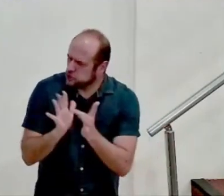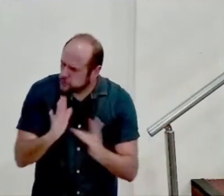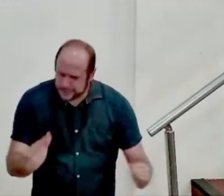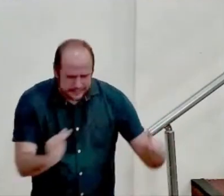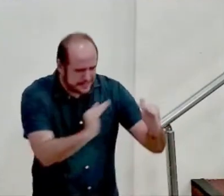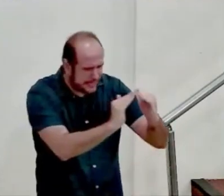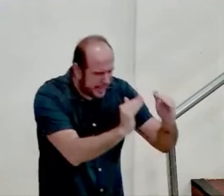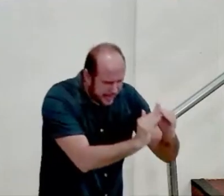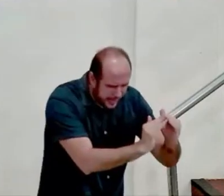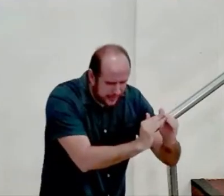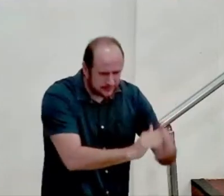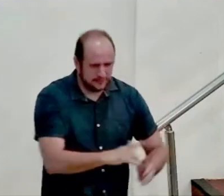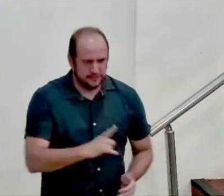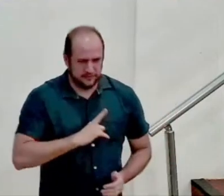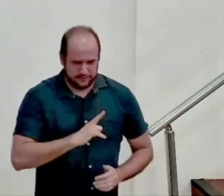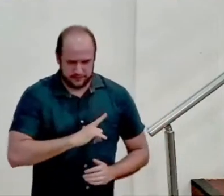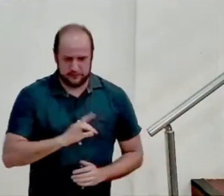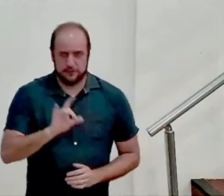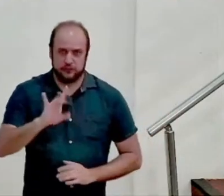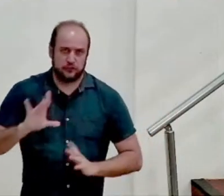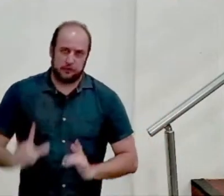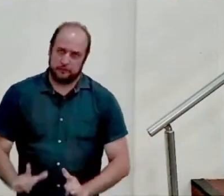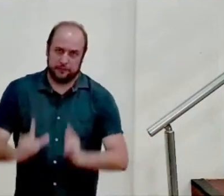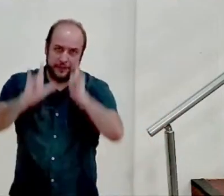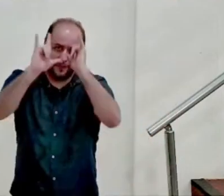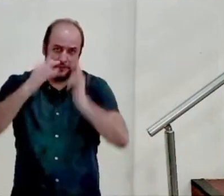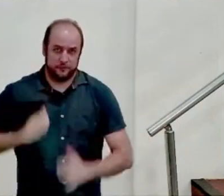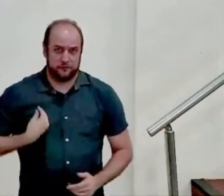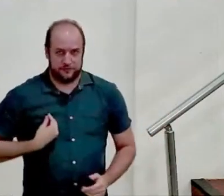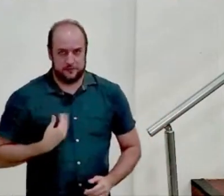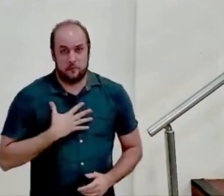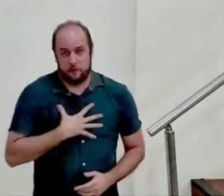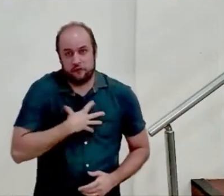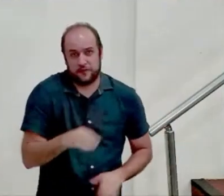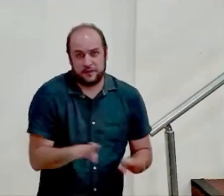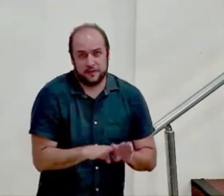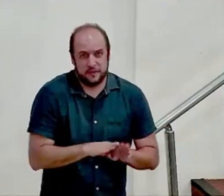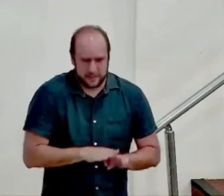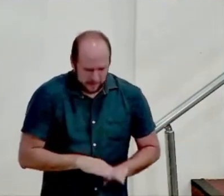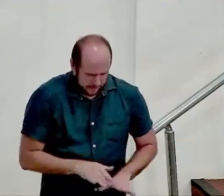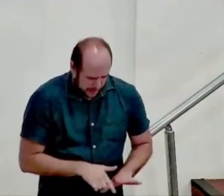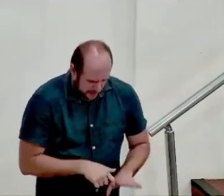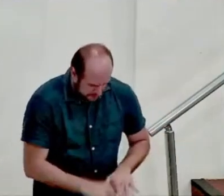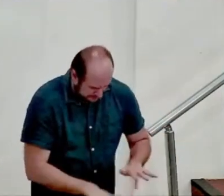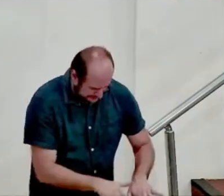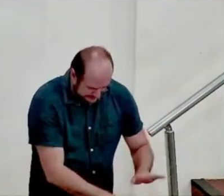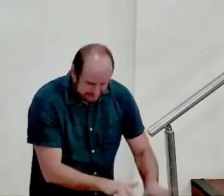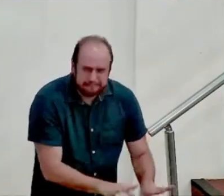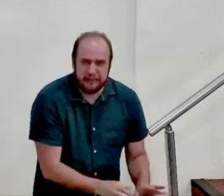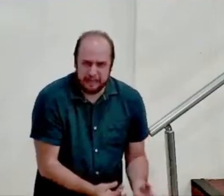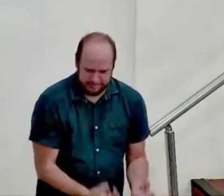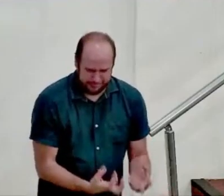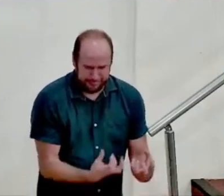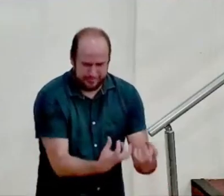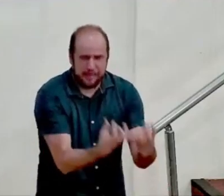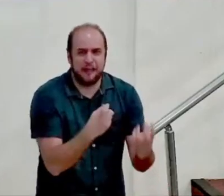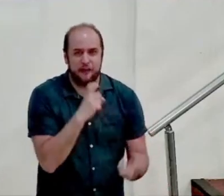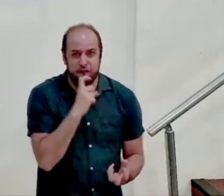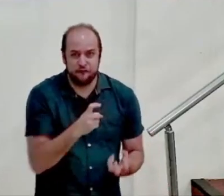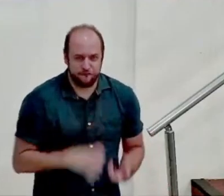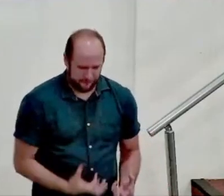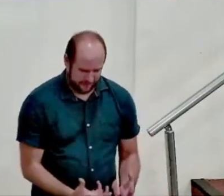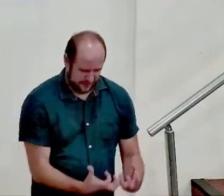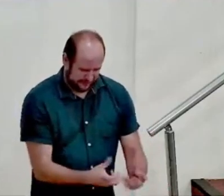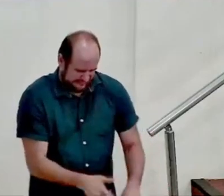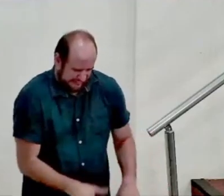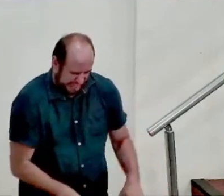temos os nossos menininhos de apartamento, como os meus, que se pisa na grama. Às ele fala assim, ai, que isso, pisou descalço, né?